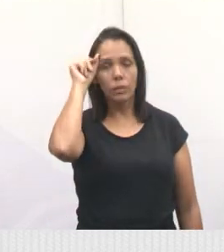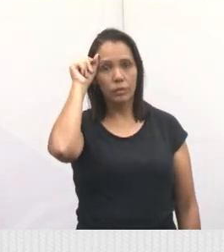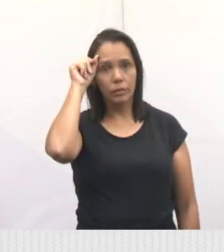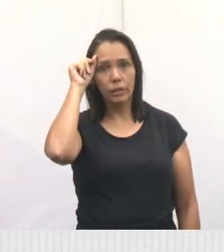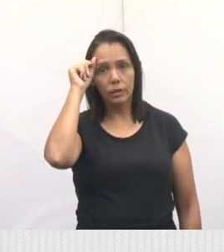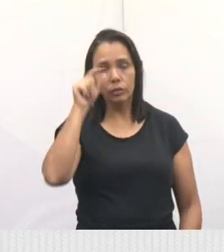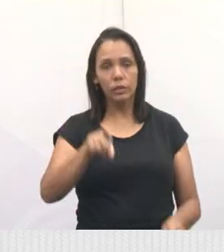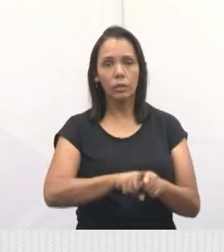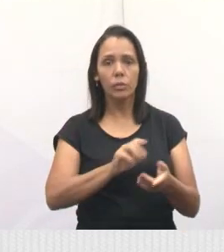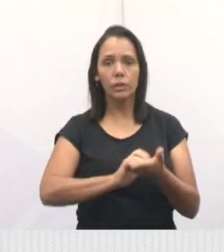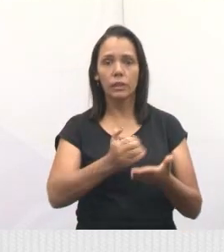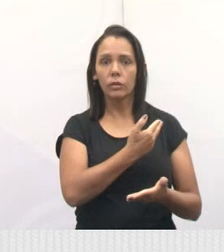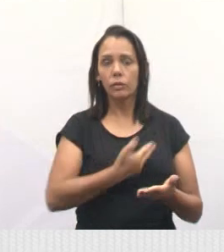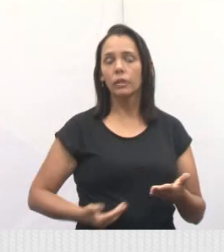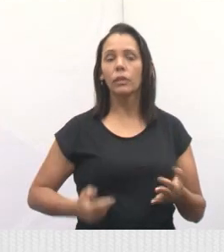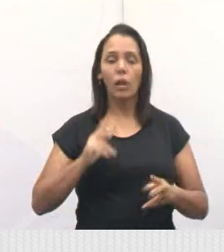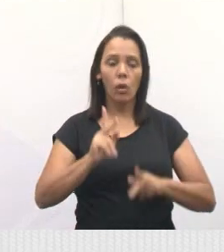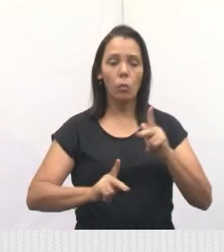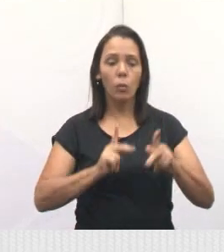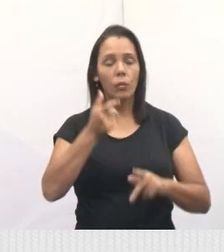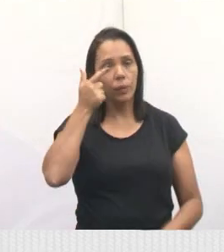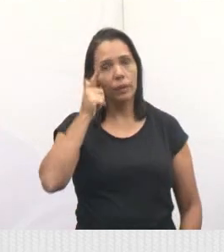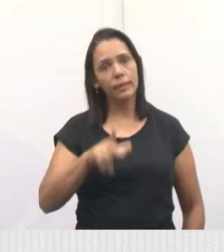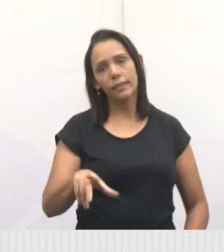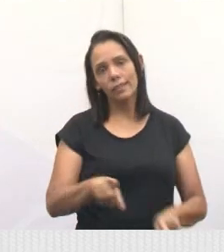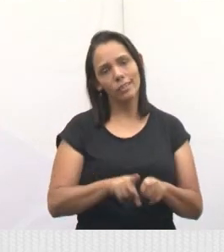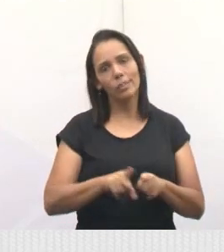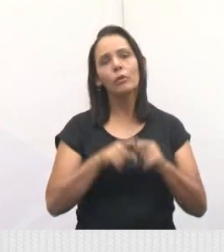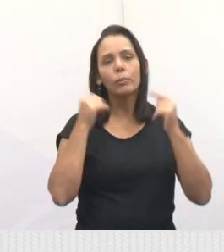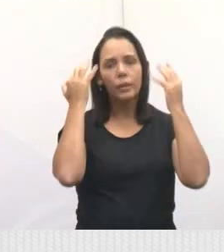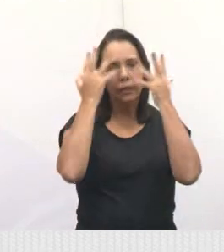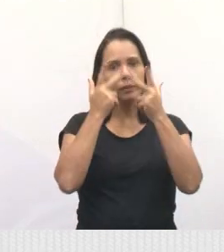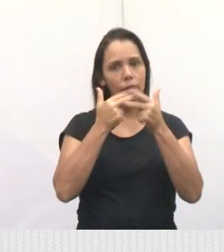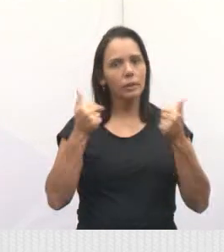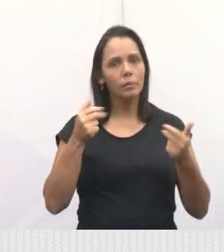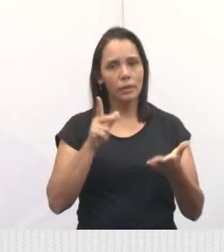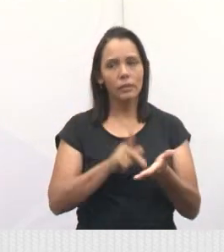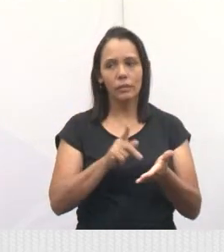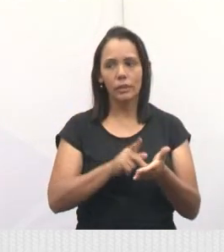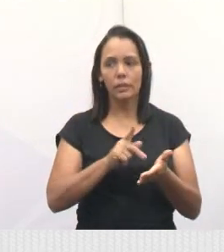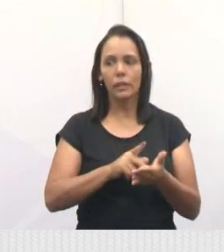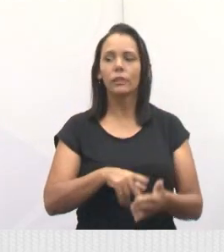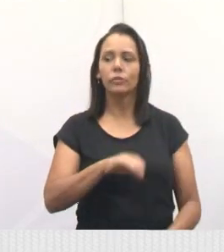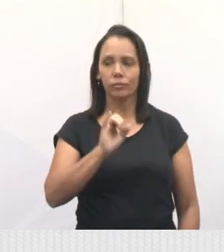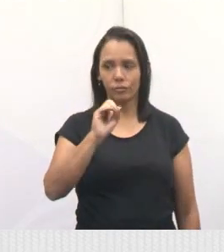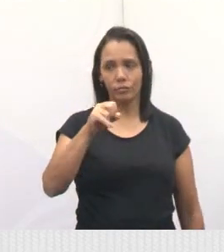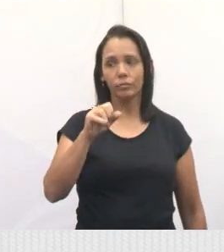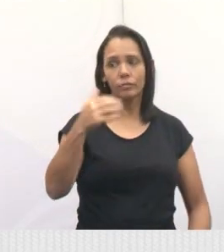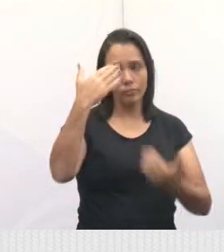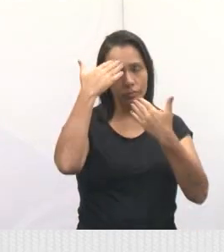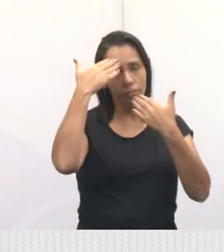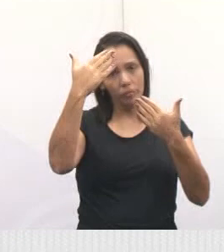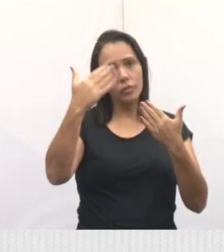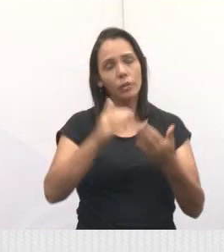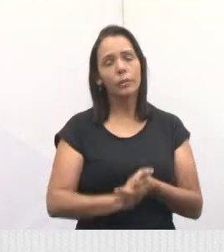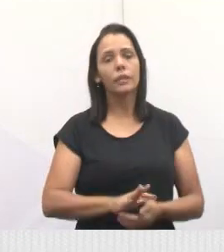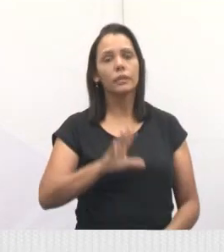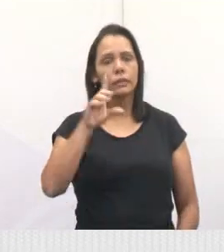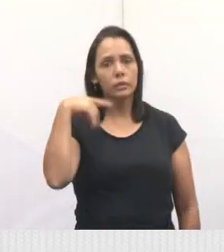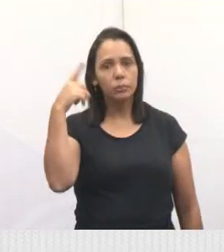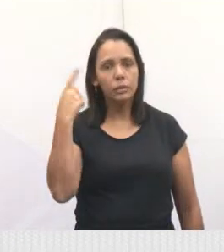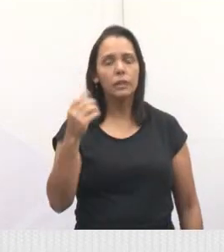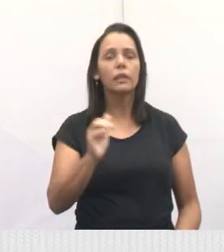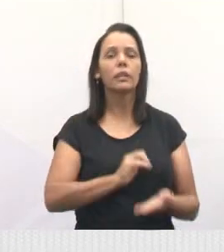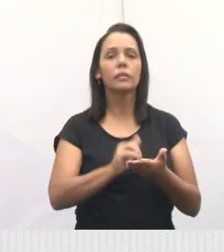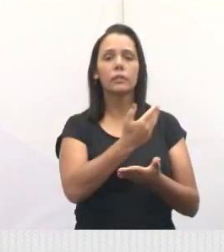Quem ganha é a população e os bichinhos aqui do Jacareí, não é verdade? É isso aí. Obrigada, deputado. Obrigada,